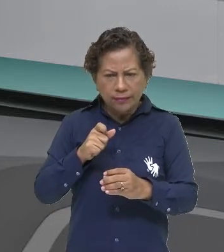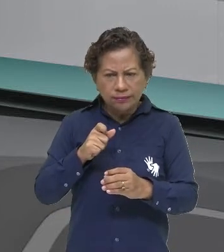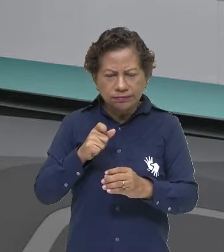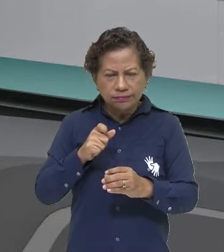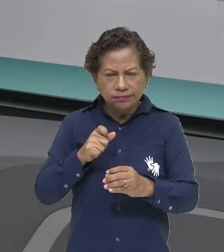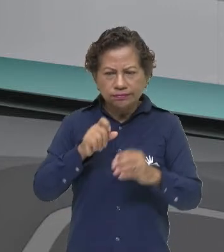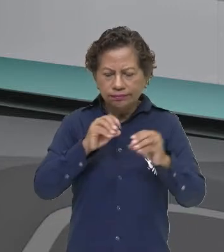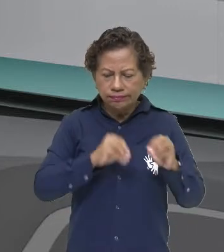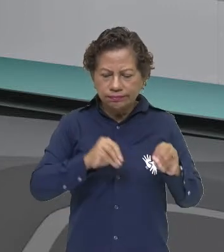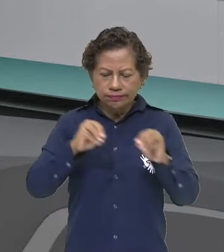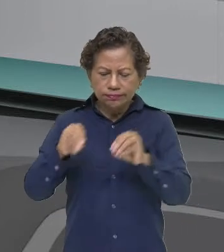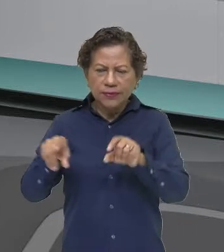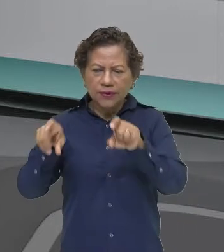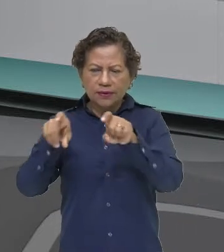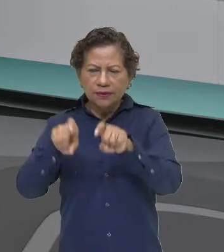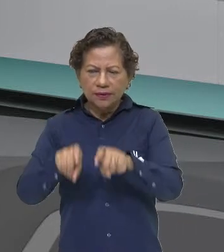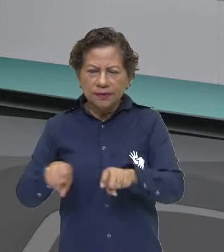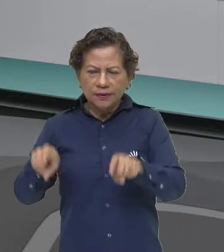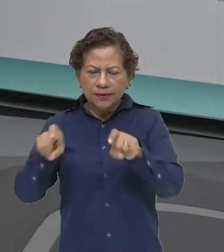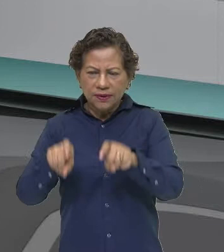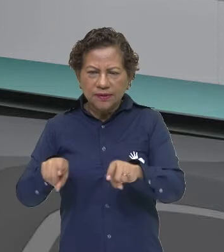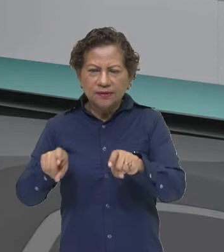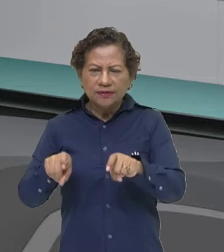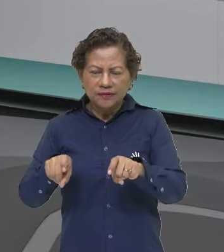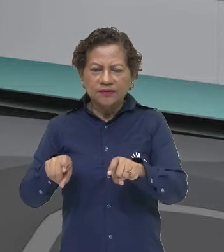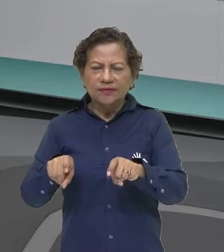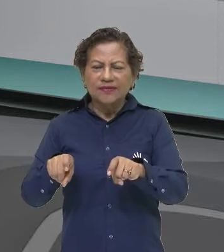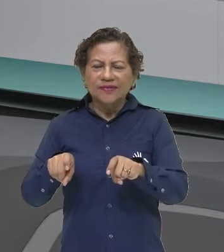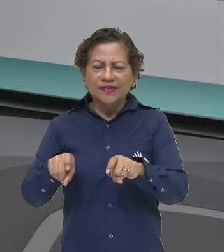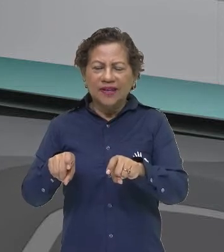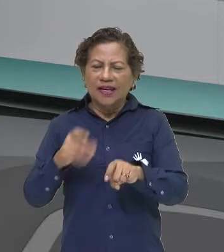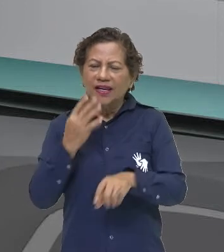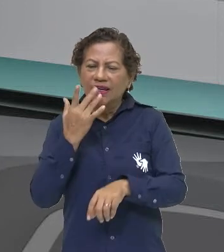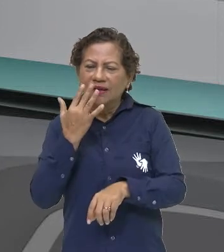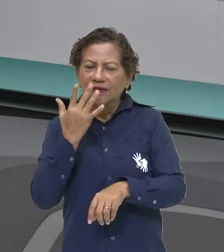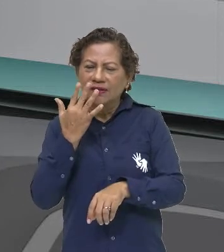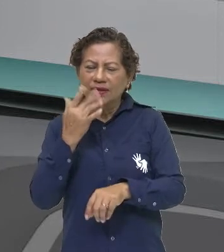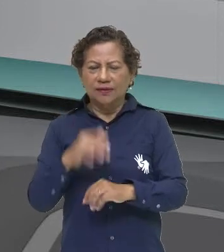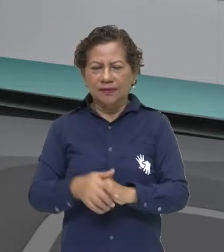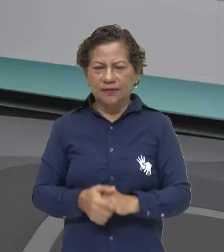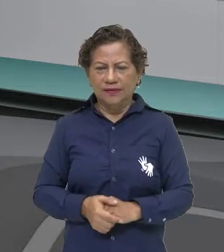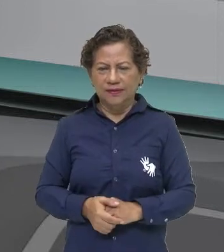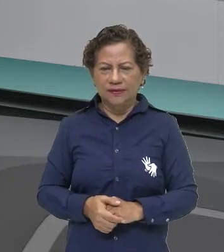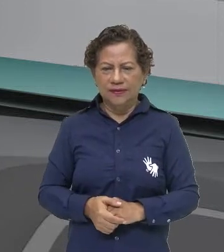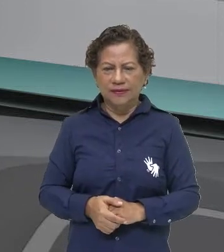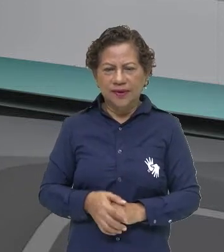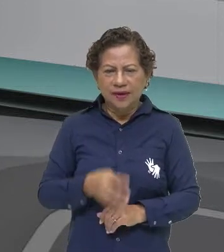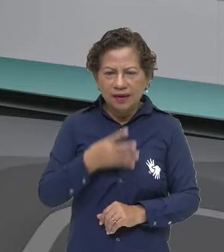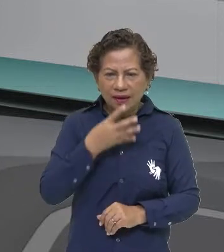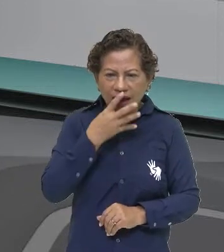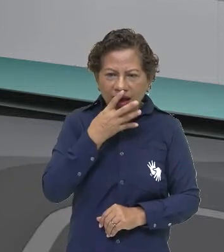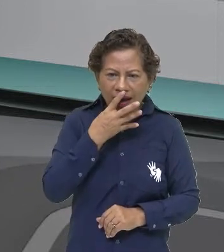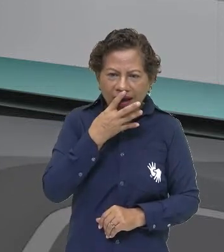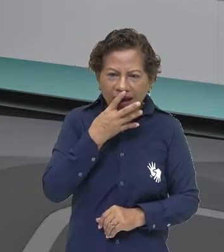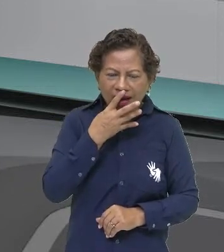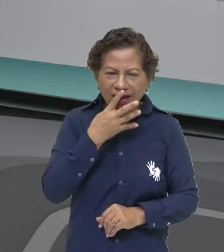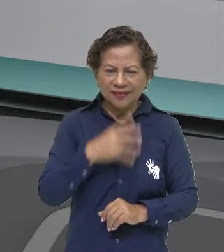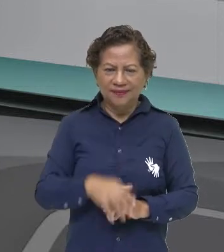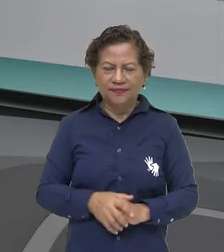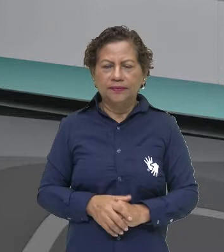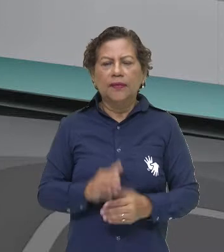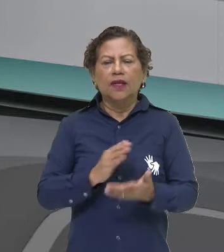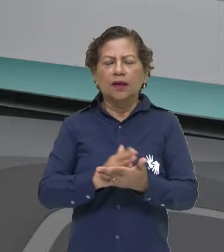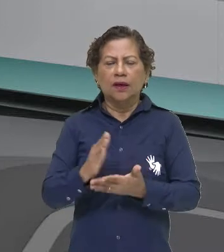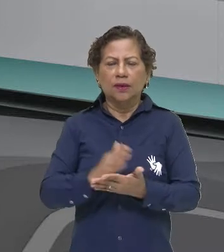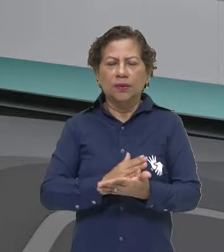a questão da arte. Então, eles vão fazer o colorido que causa isso aqui. Alguns